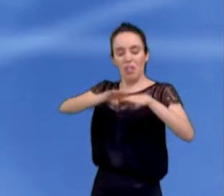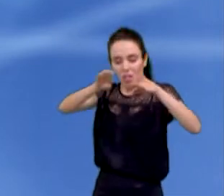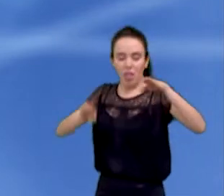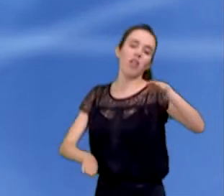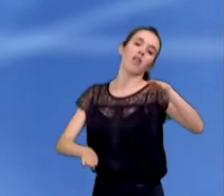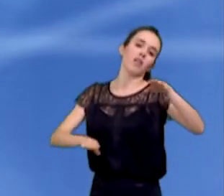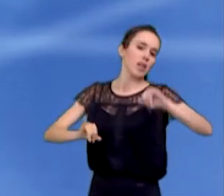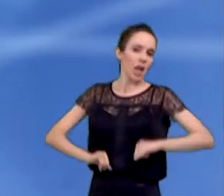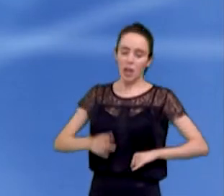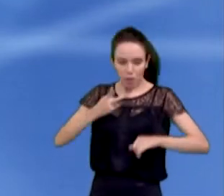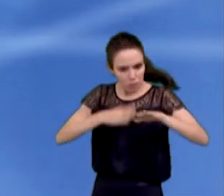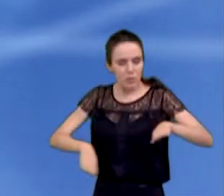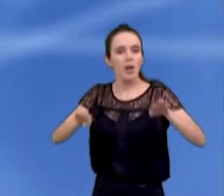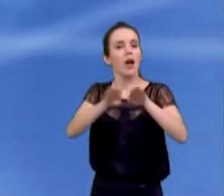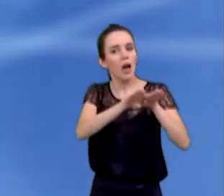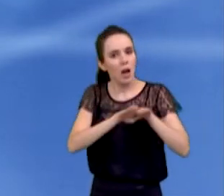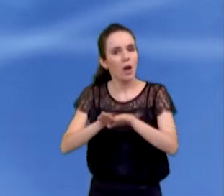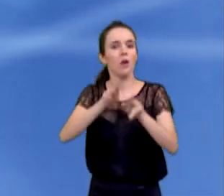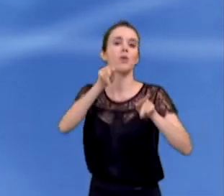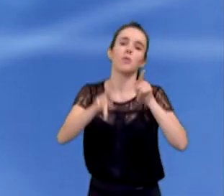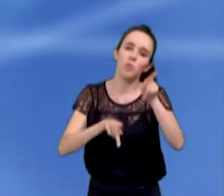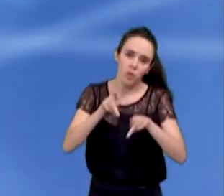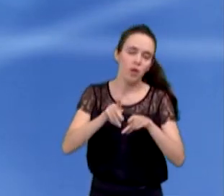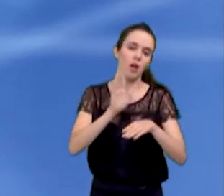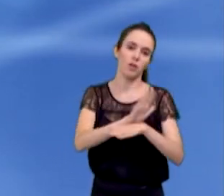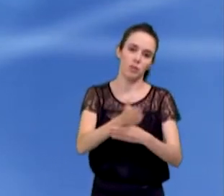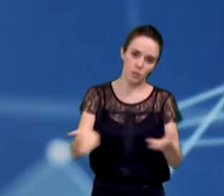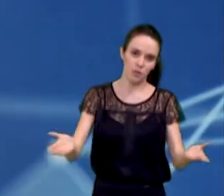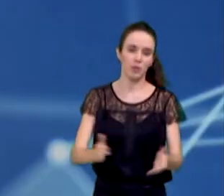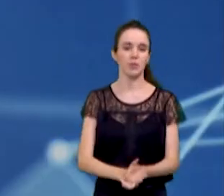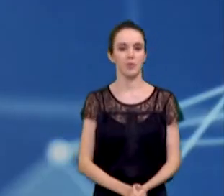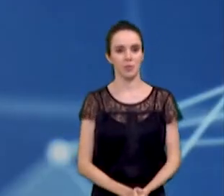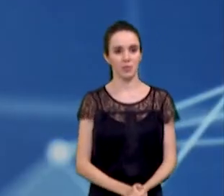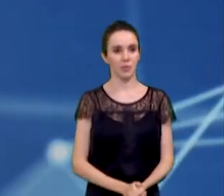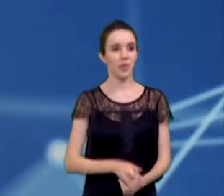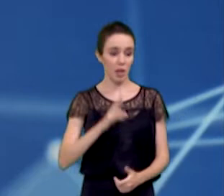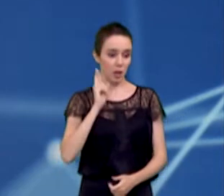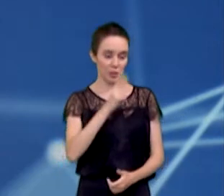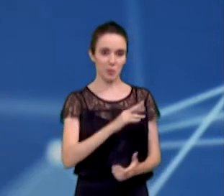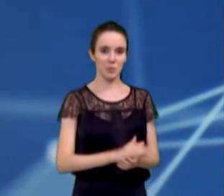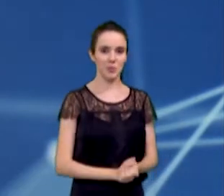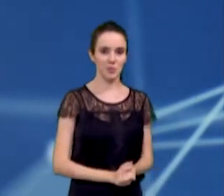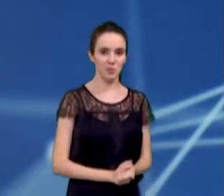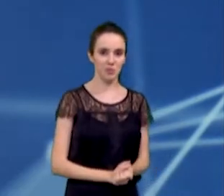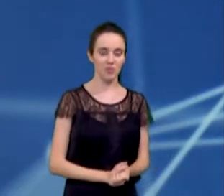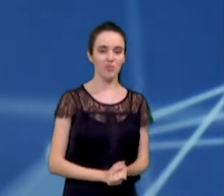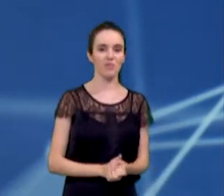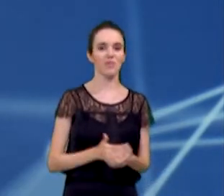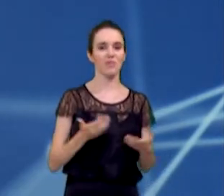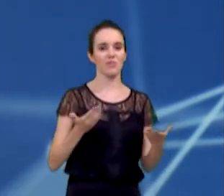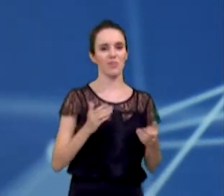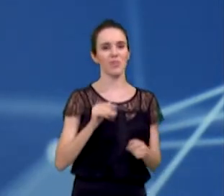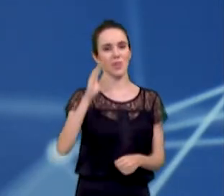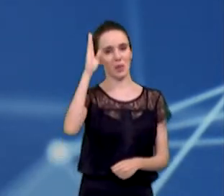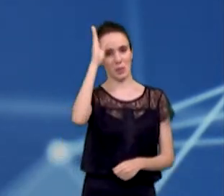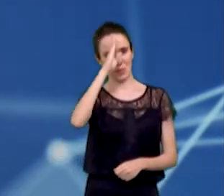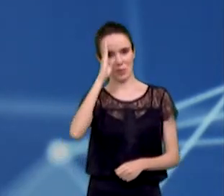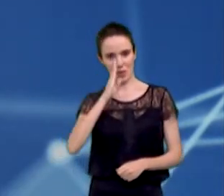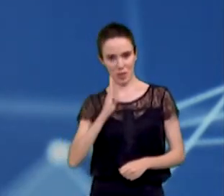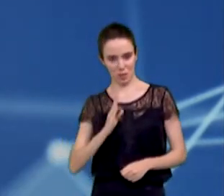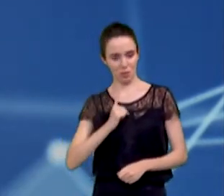reduzir isso, enfrentando esses problemas. A réplica, candidata. Bom, na escala do Brasil